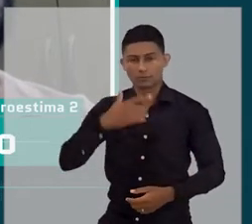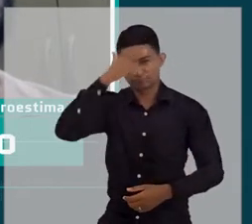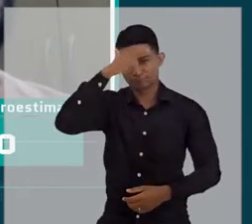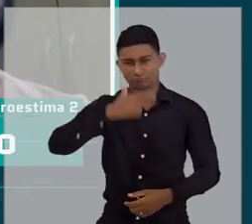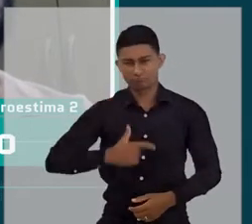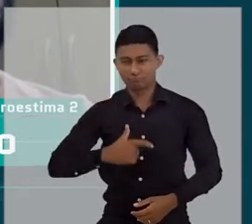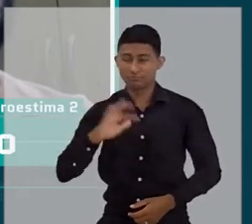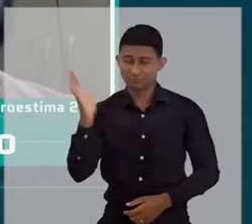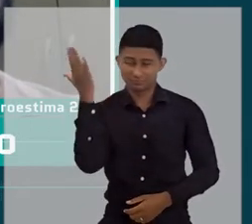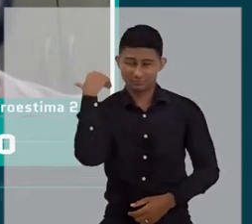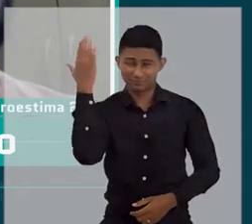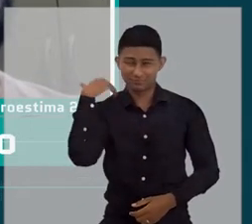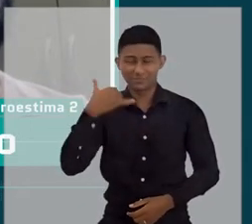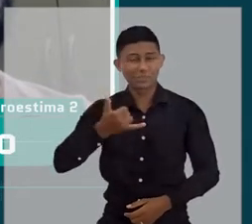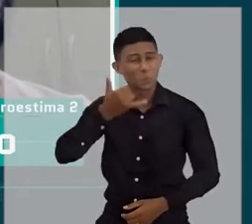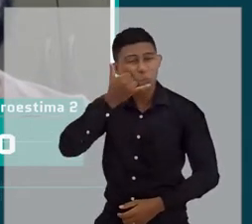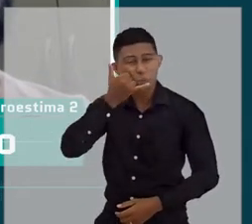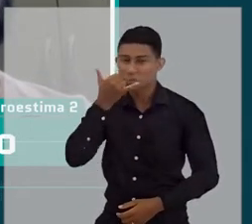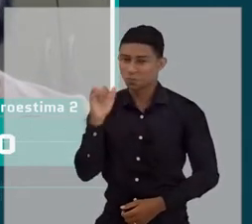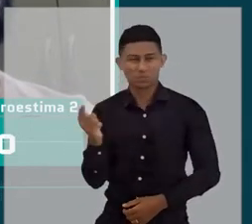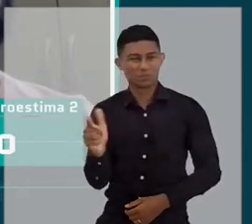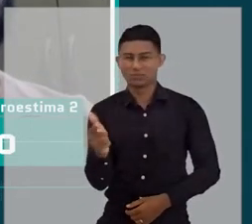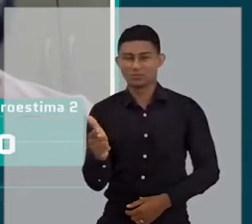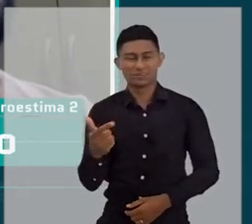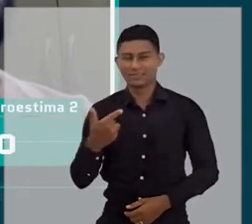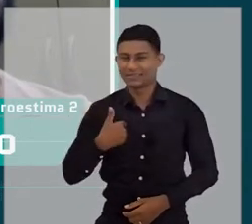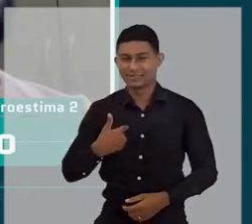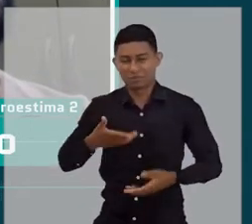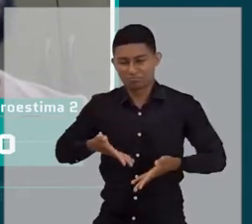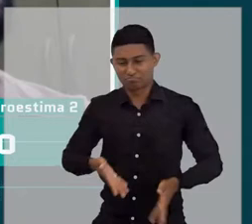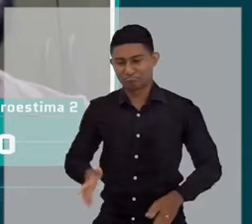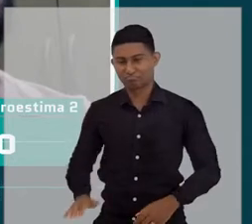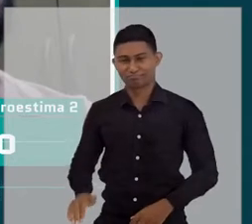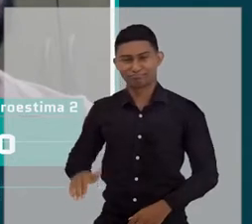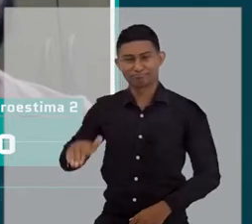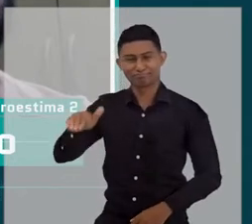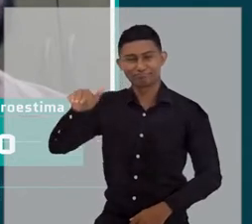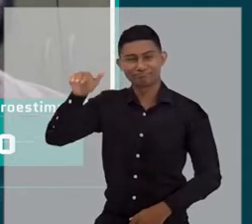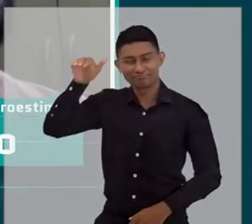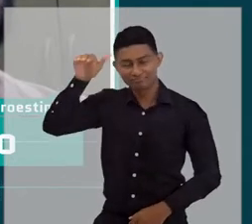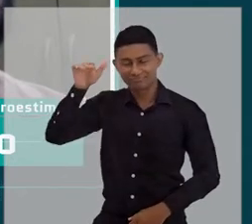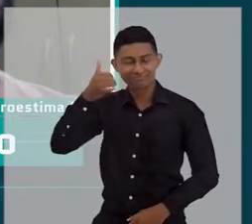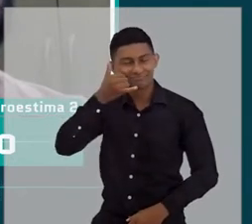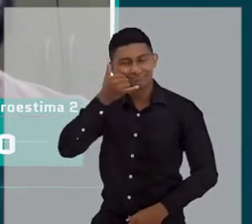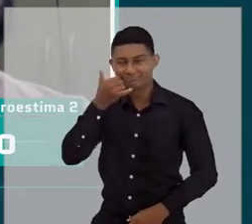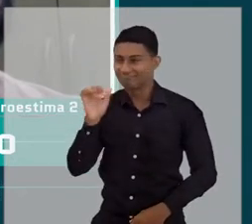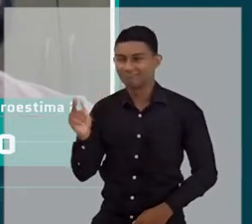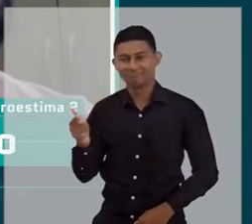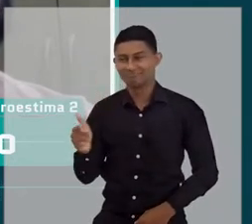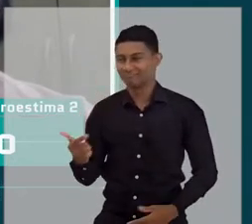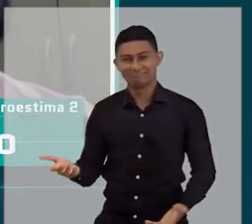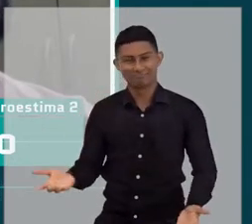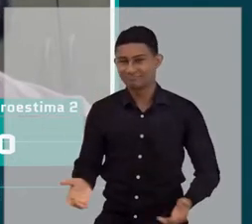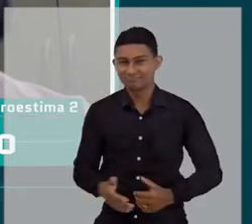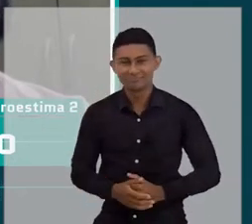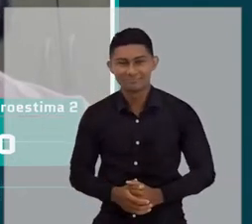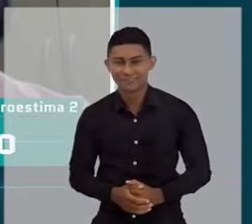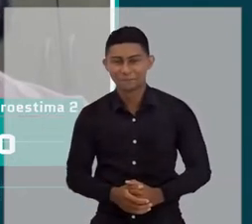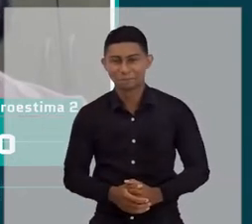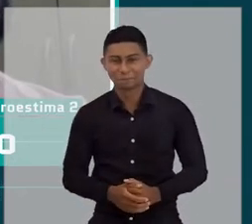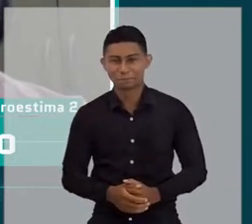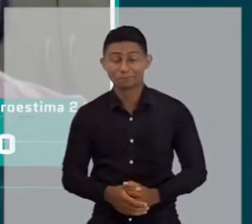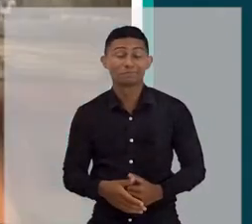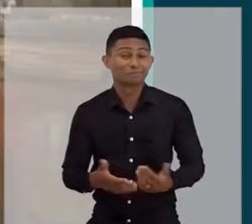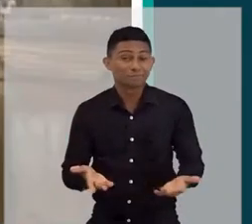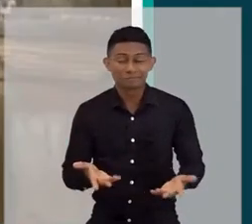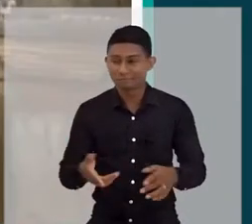cara que, eu sou da época que não existia celular. né? Então, assim, eu sou um dinossauro e na época que não